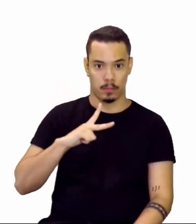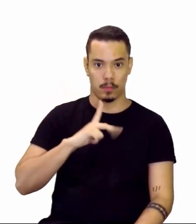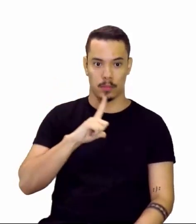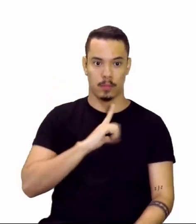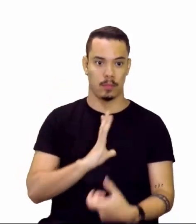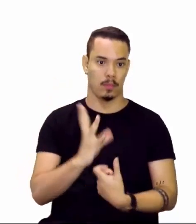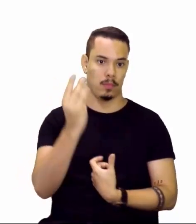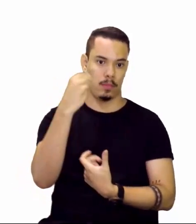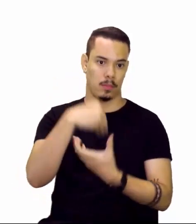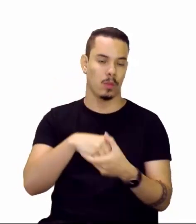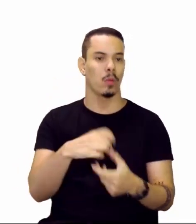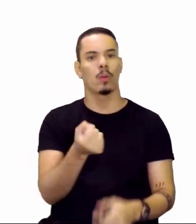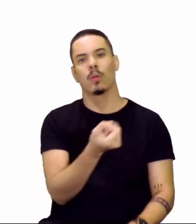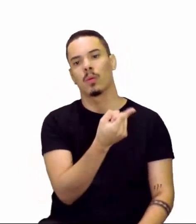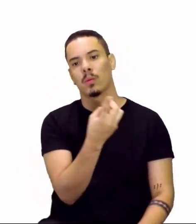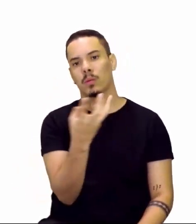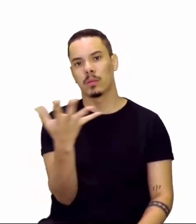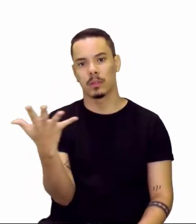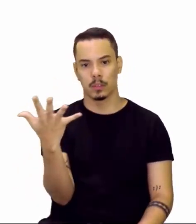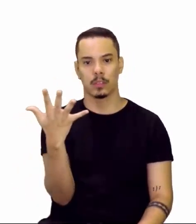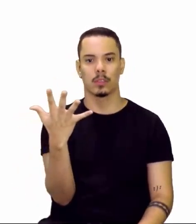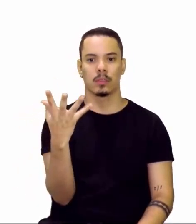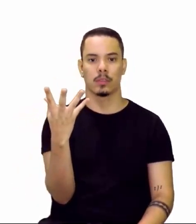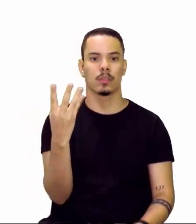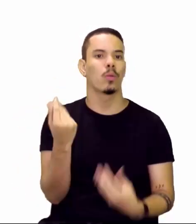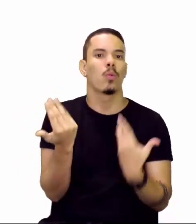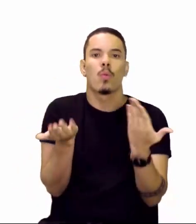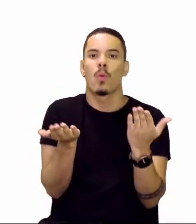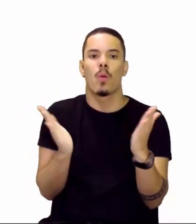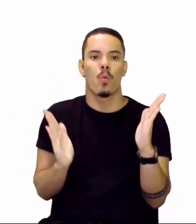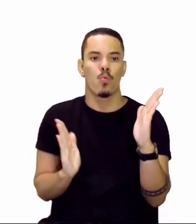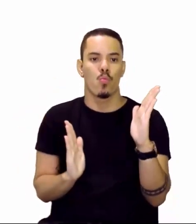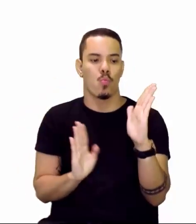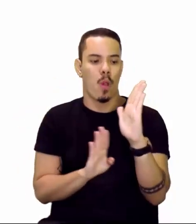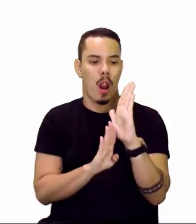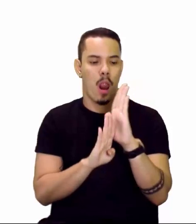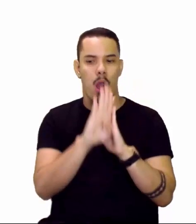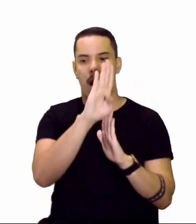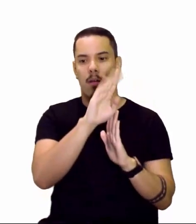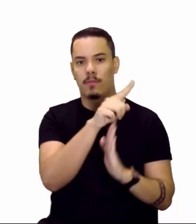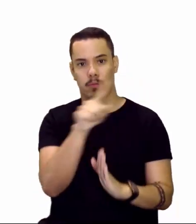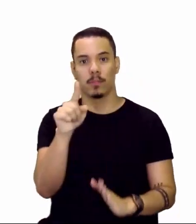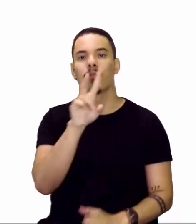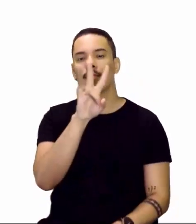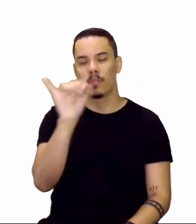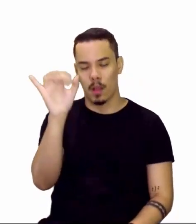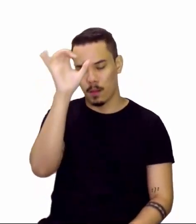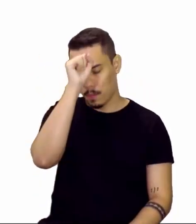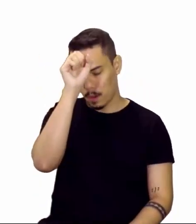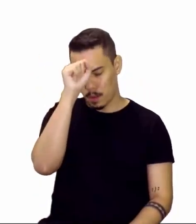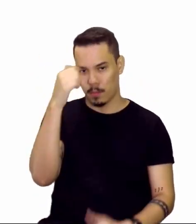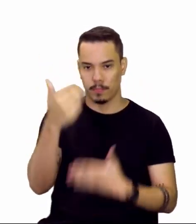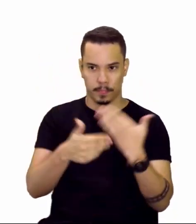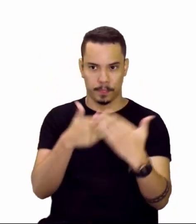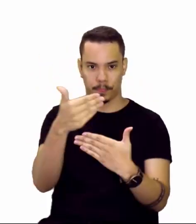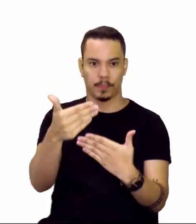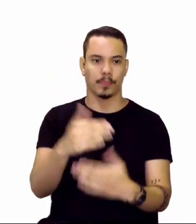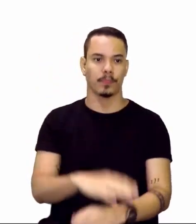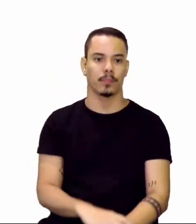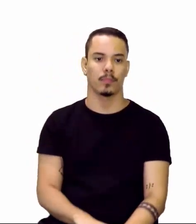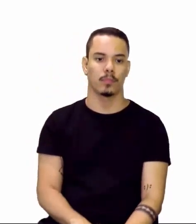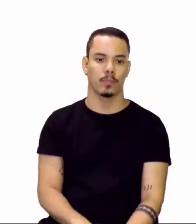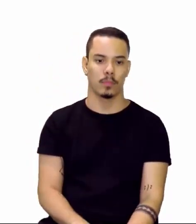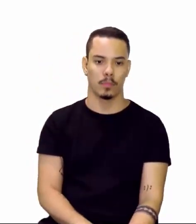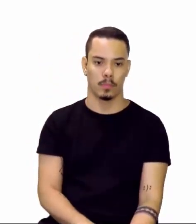função da quantidade de elétrons que ele tem na última camada, que vocês vão aprender, tá bom? Isso, aqui dos